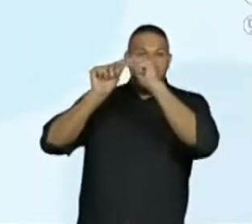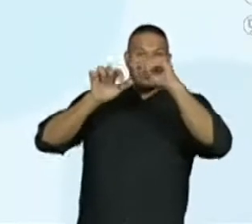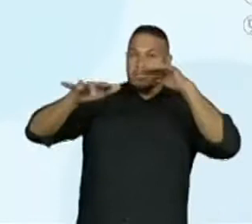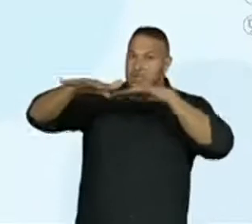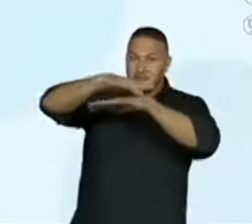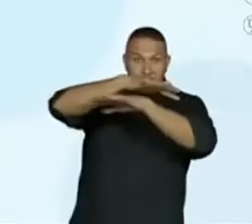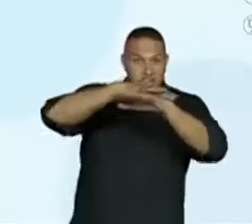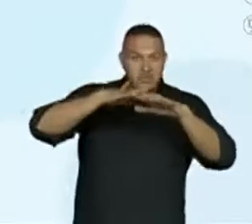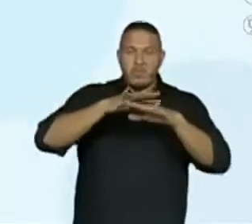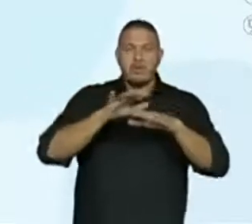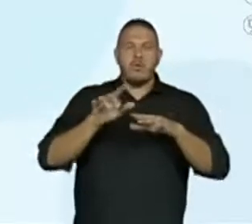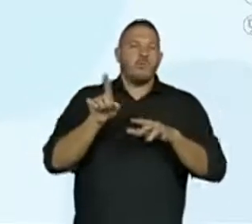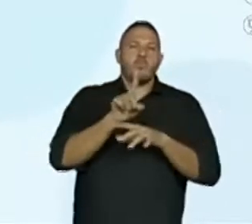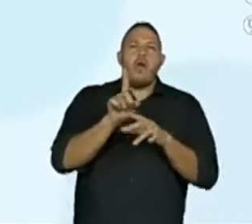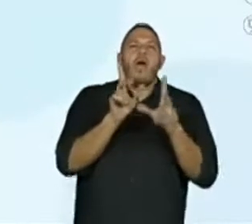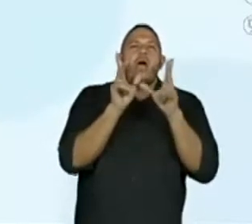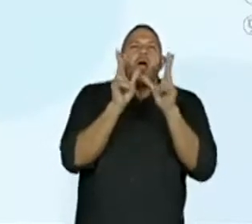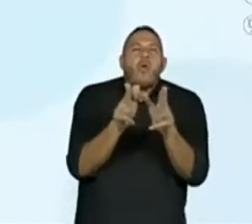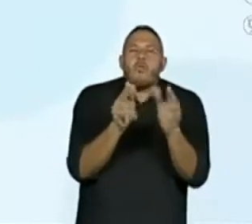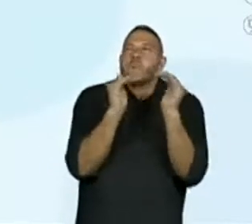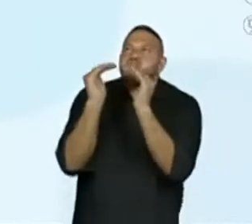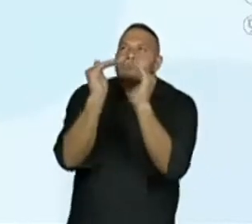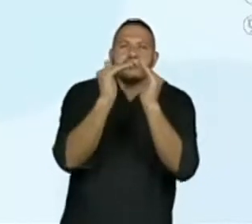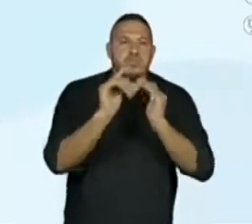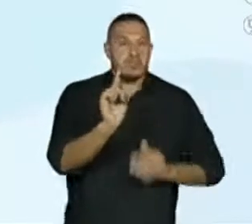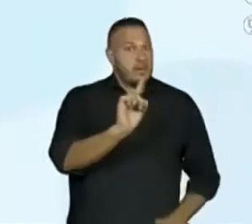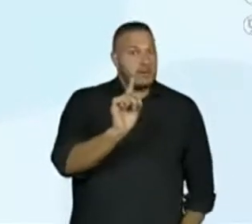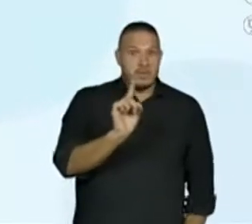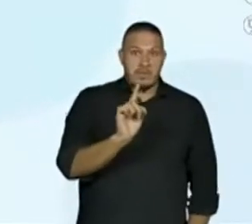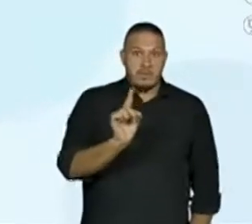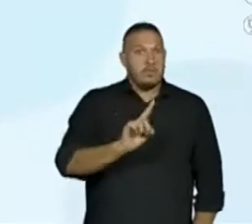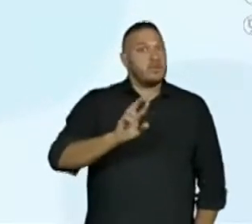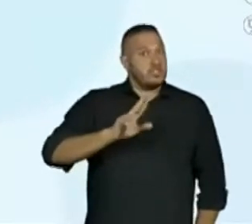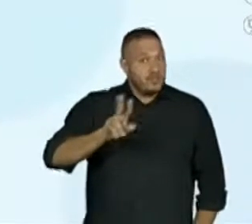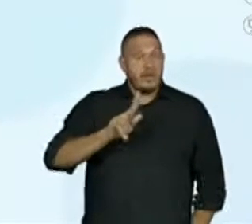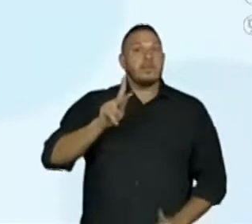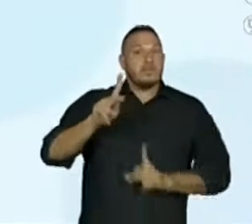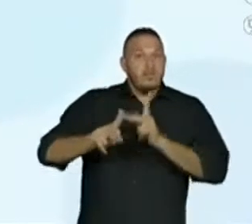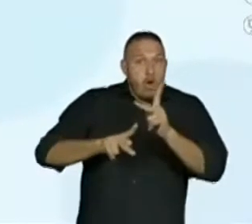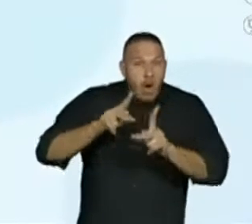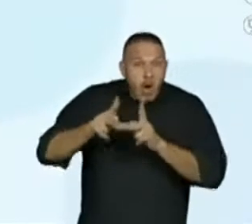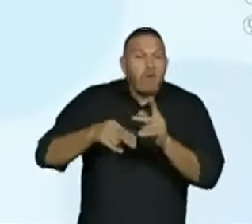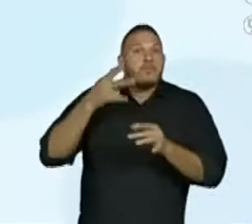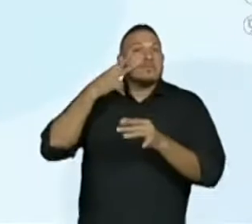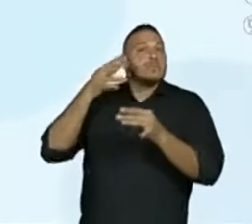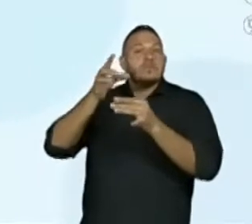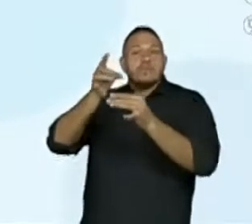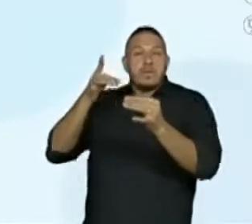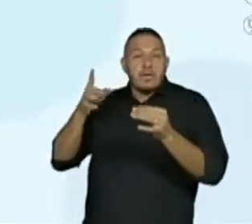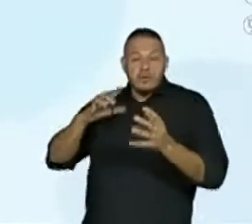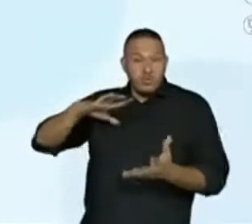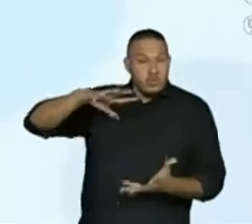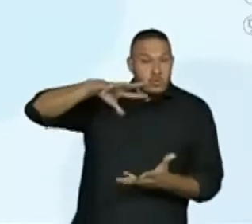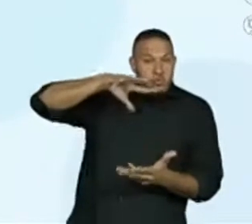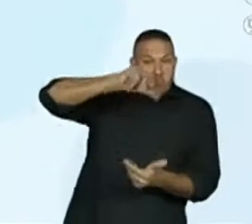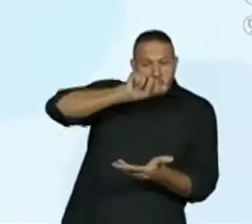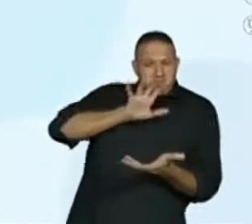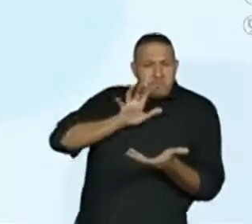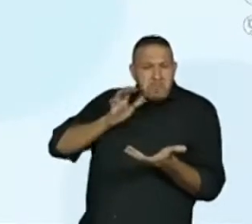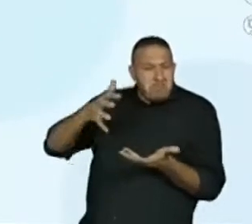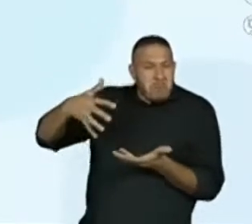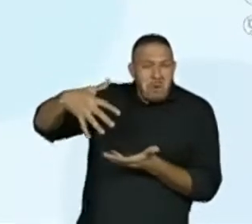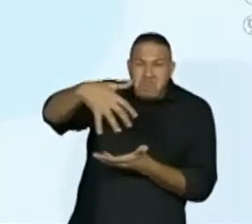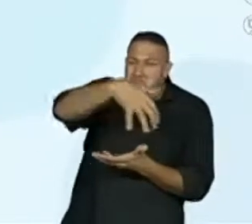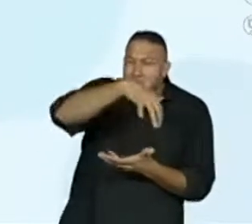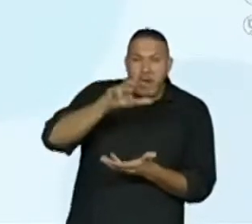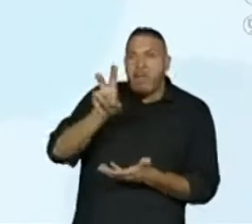não são unanimidade. Povos indígenas de todo o mundo, do Egito